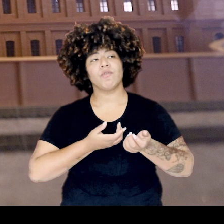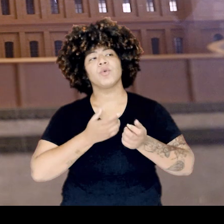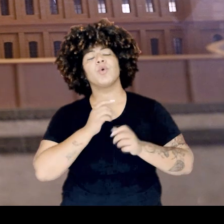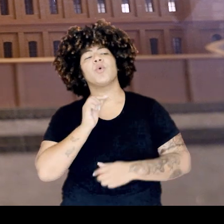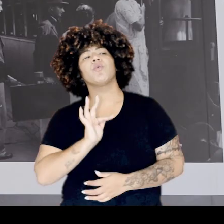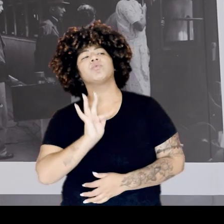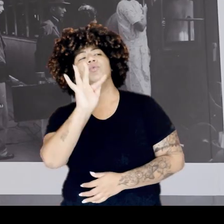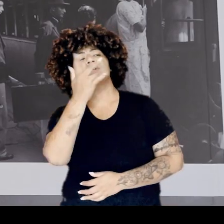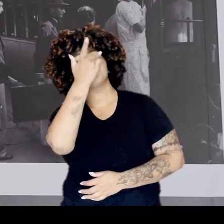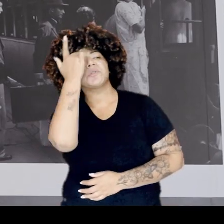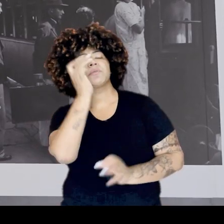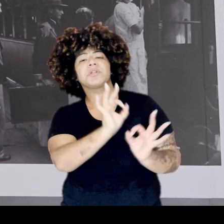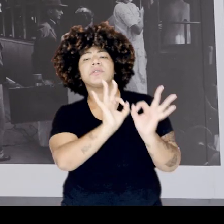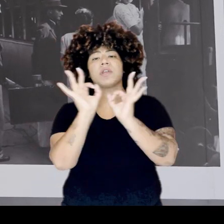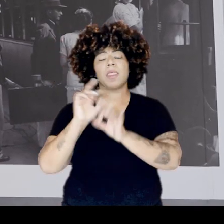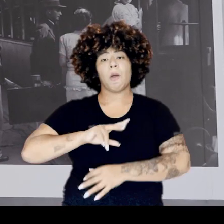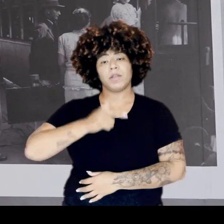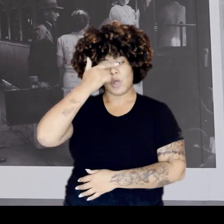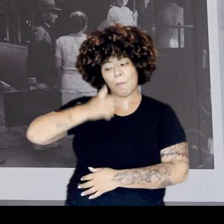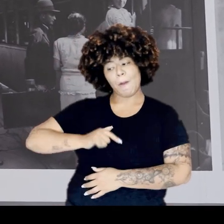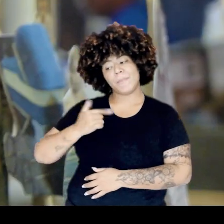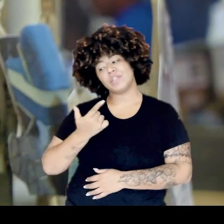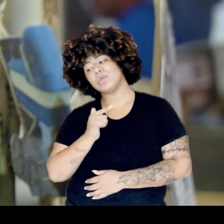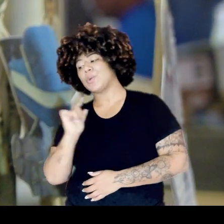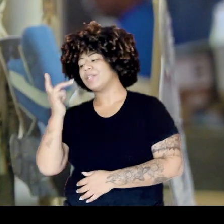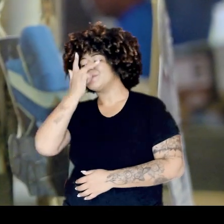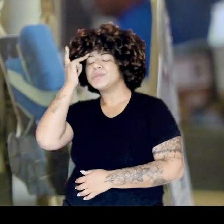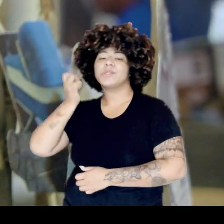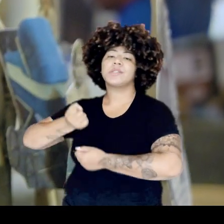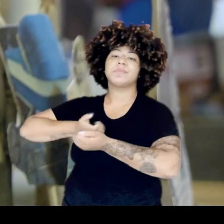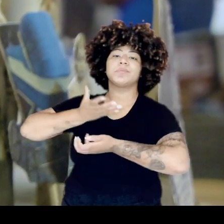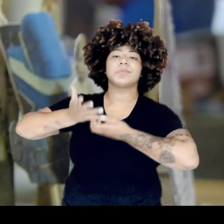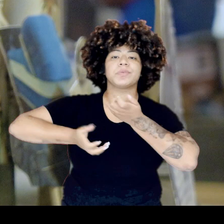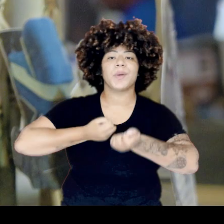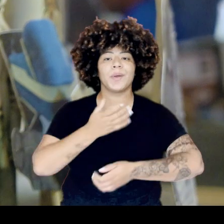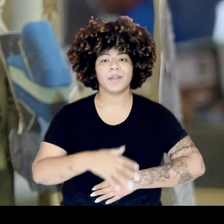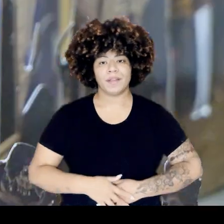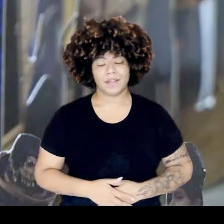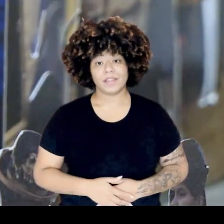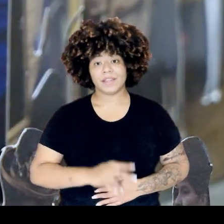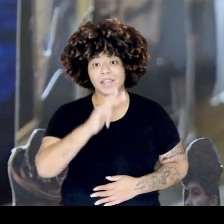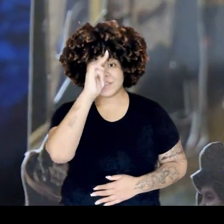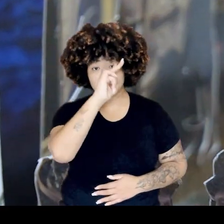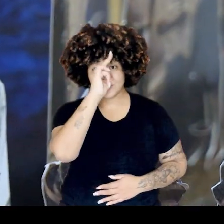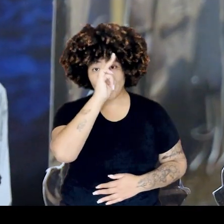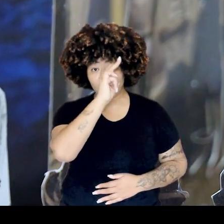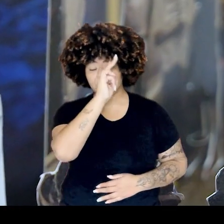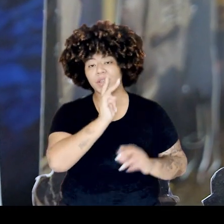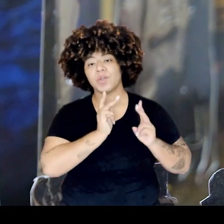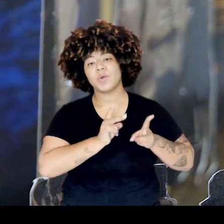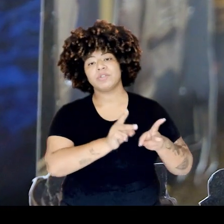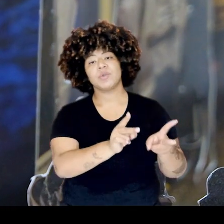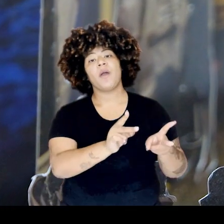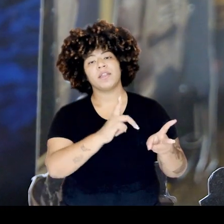futuro, não só o meu, mas de muitas e mais pessoas. Ver que várias histórias que estão lá permanecem, estão